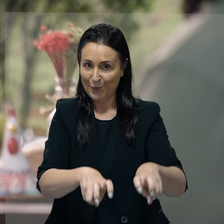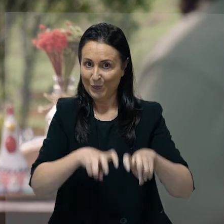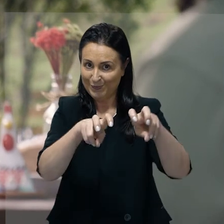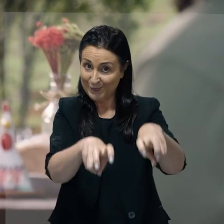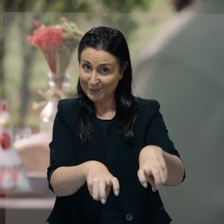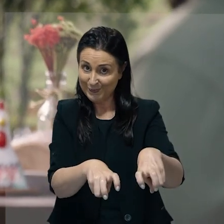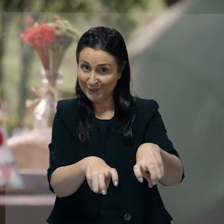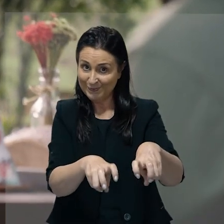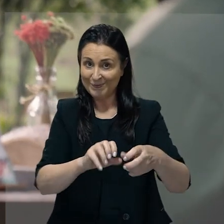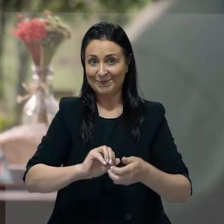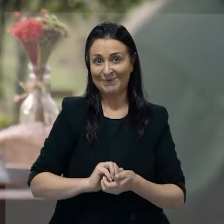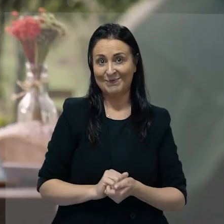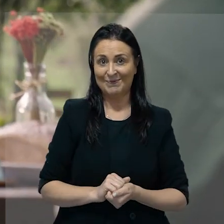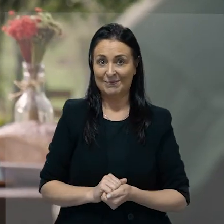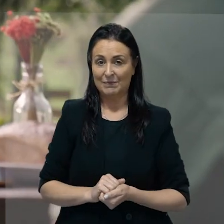vivem em um extenso interior.